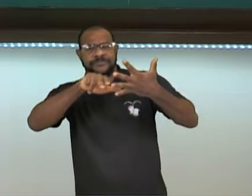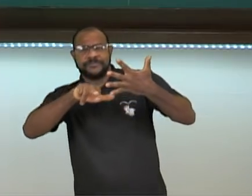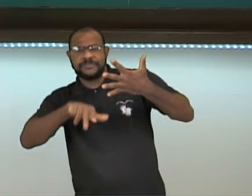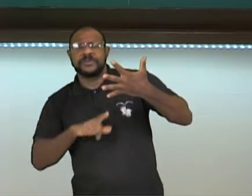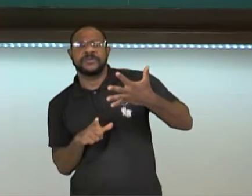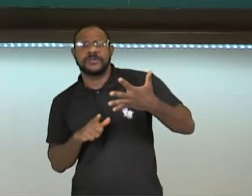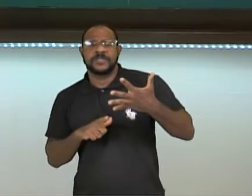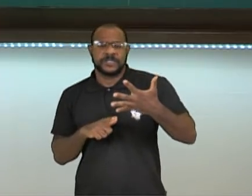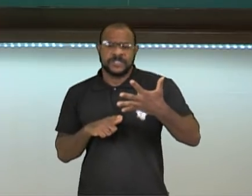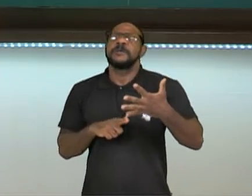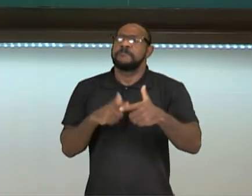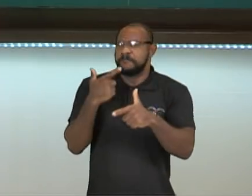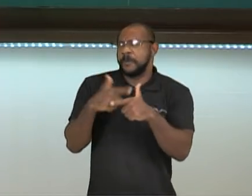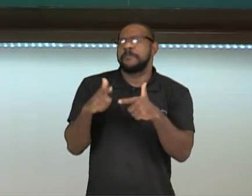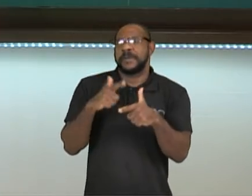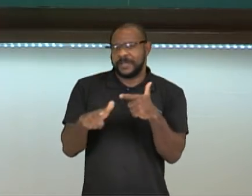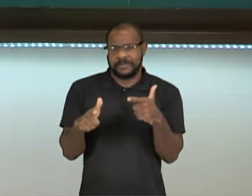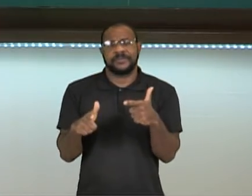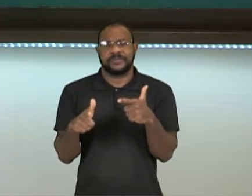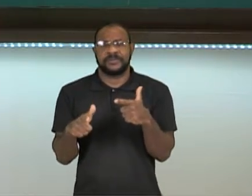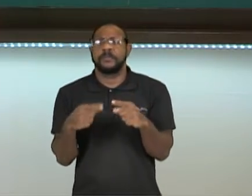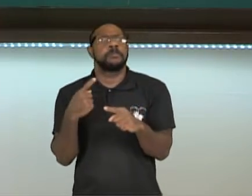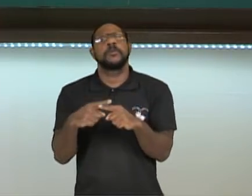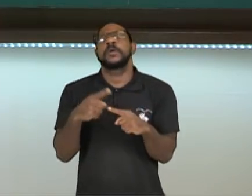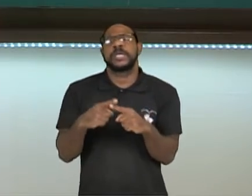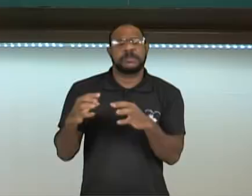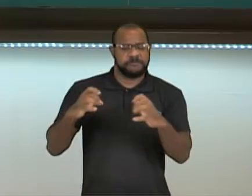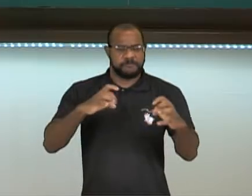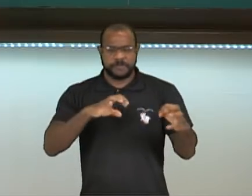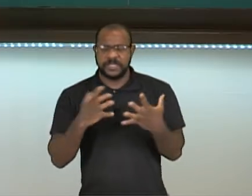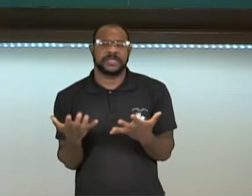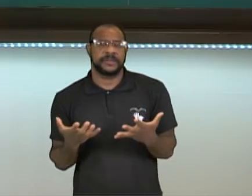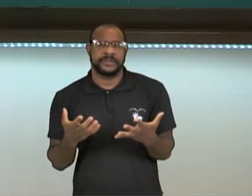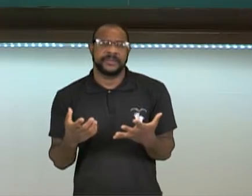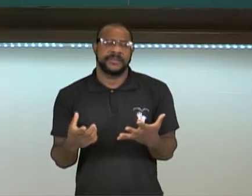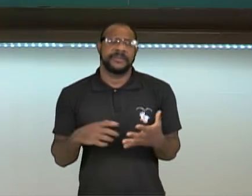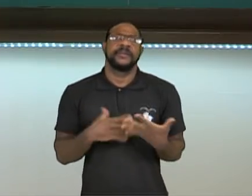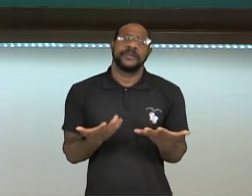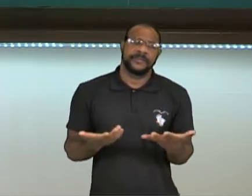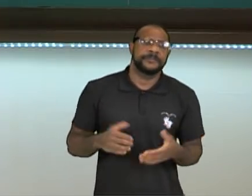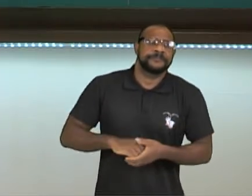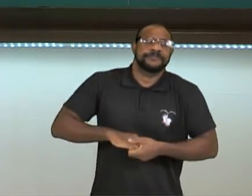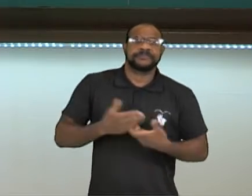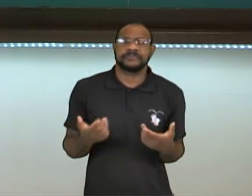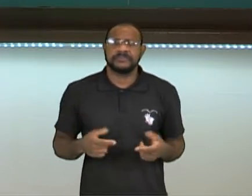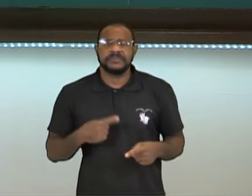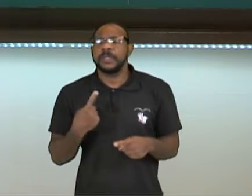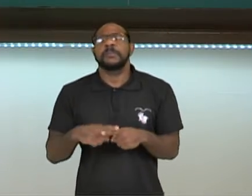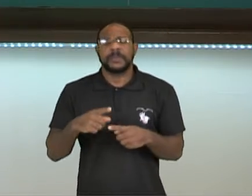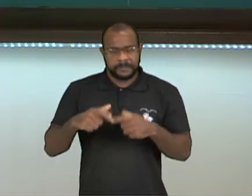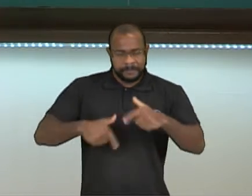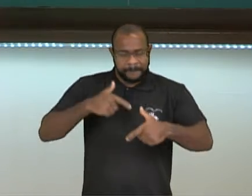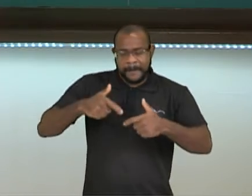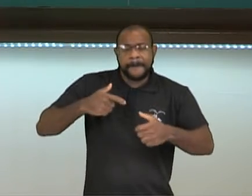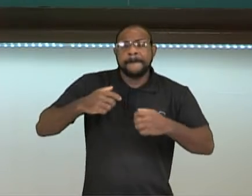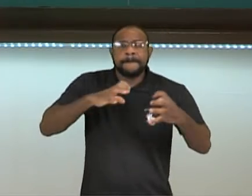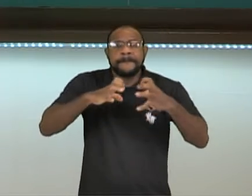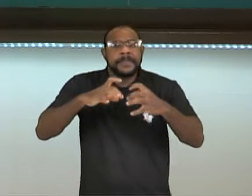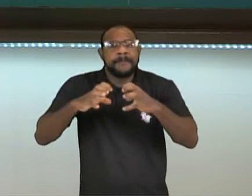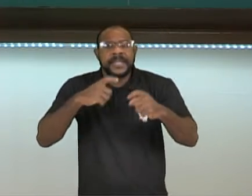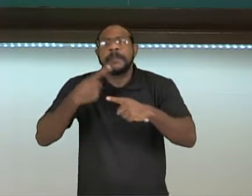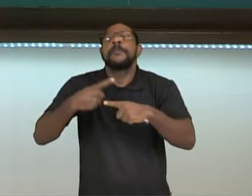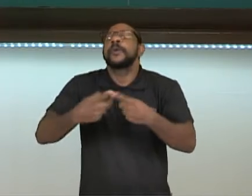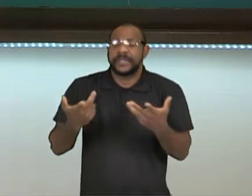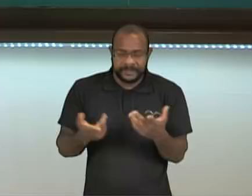de motivos para eles brigarem. Eles arrumam vários motivos. Eles brigam por território, eles brigam